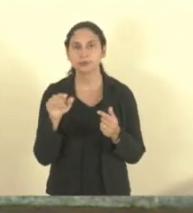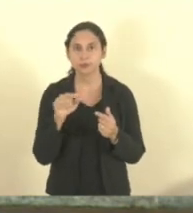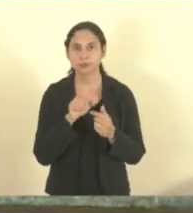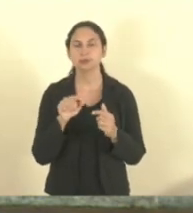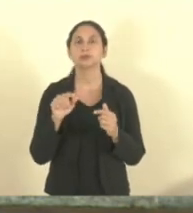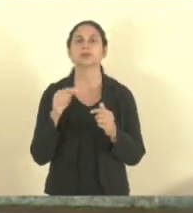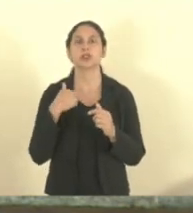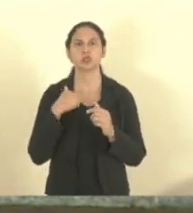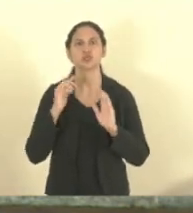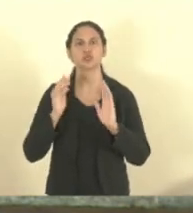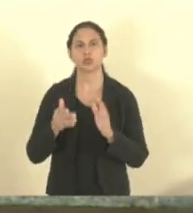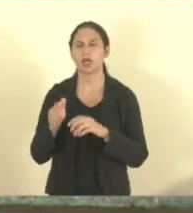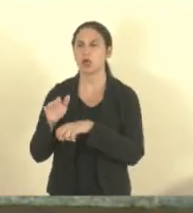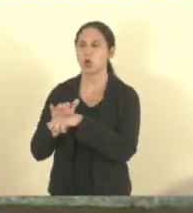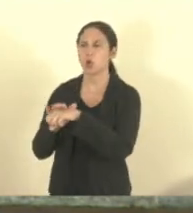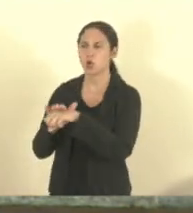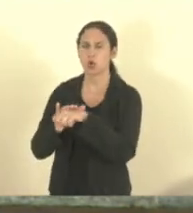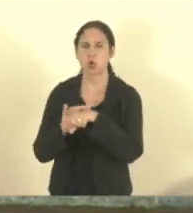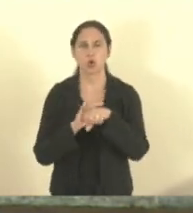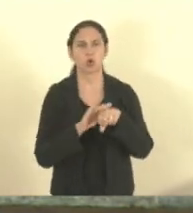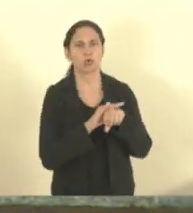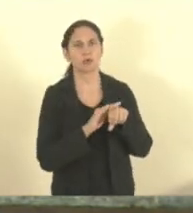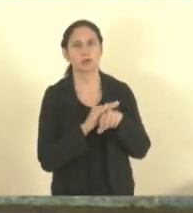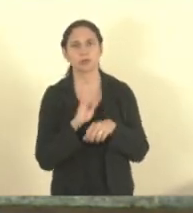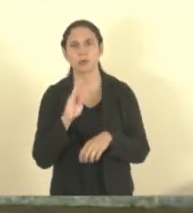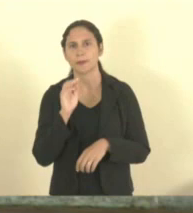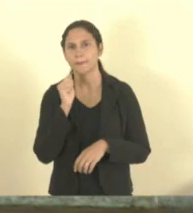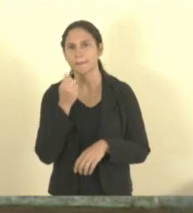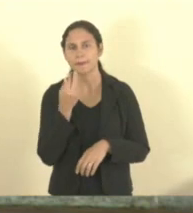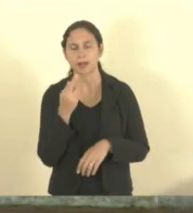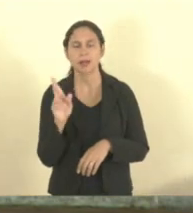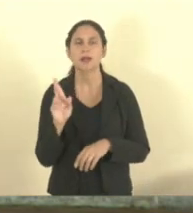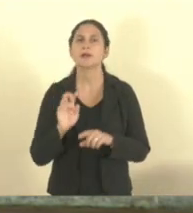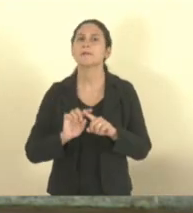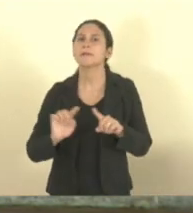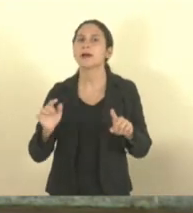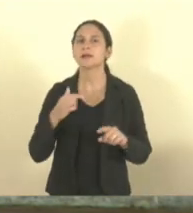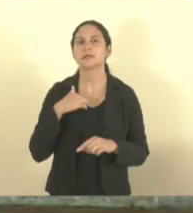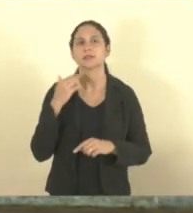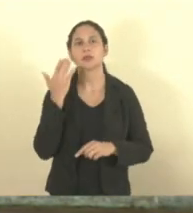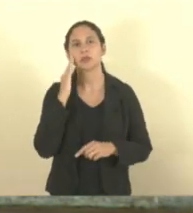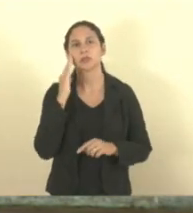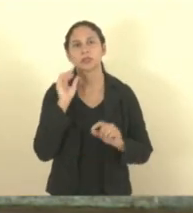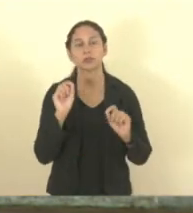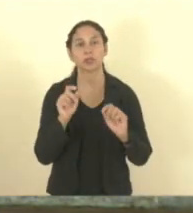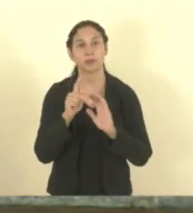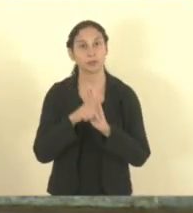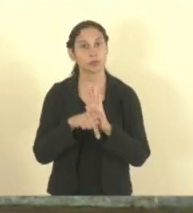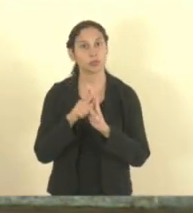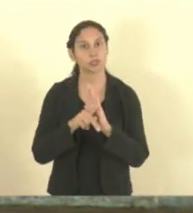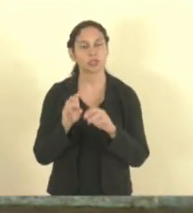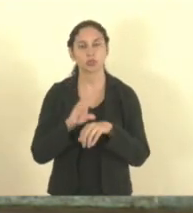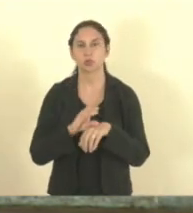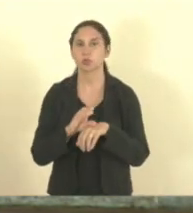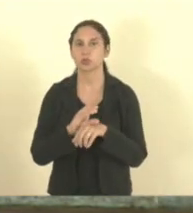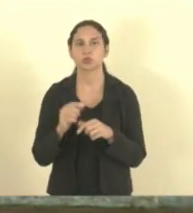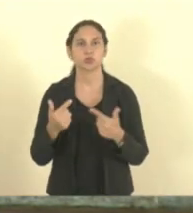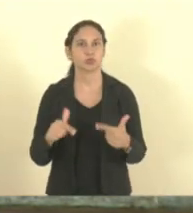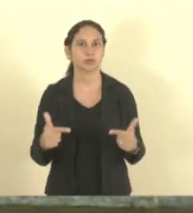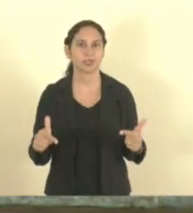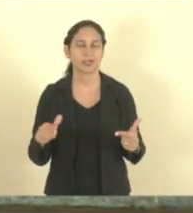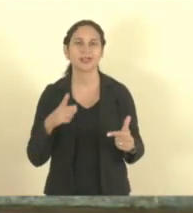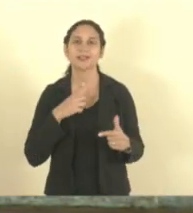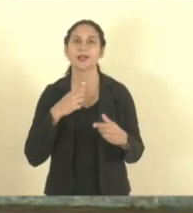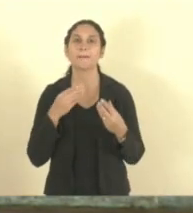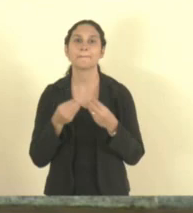conversei com setores, sim, bares, etc., mas entendo que o projeto é inconstitucional e que traria um prejuízo